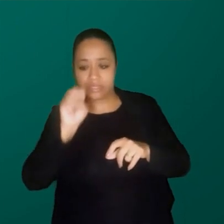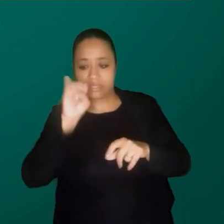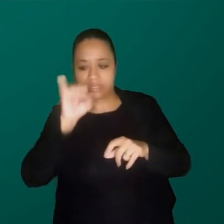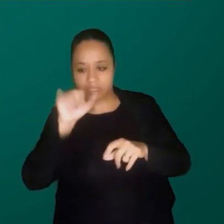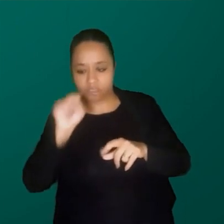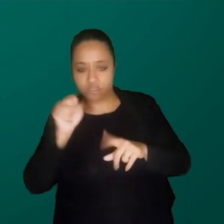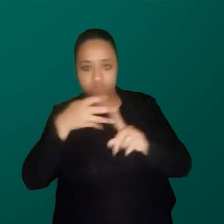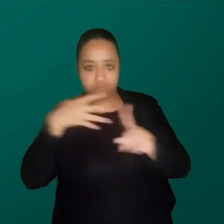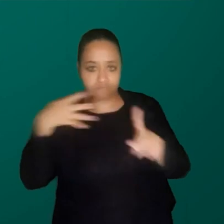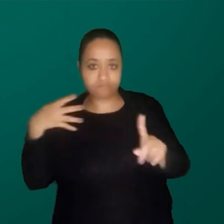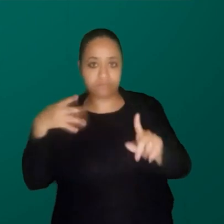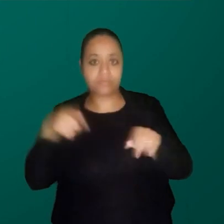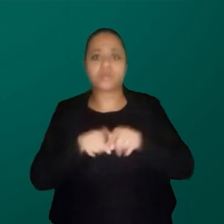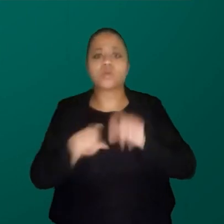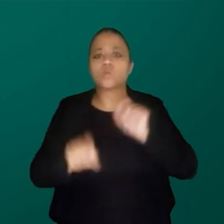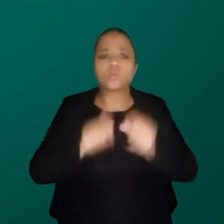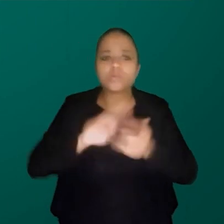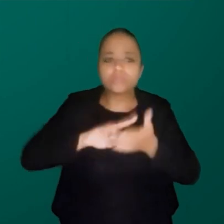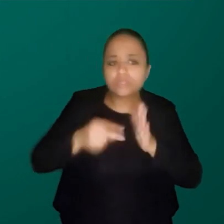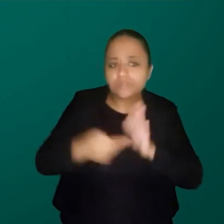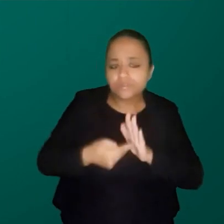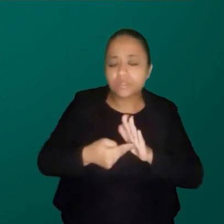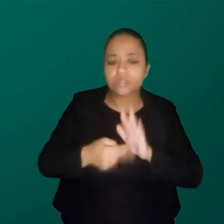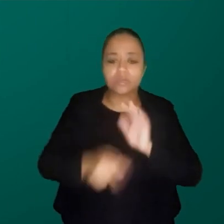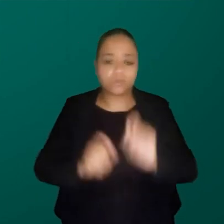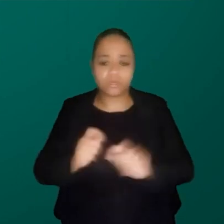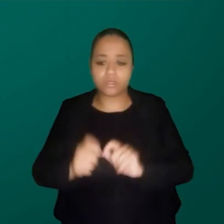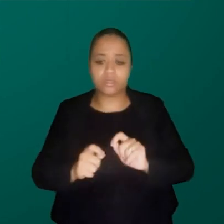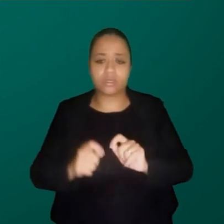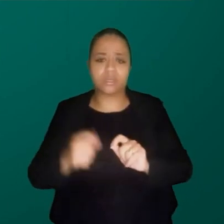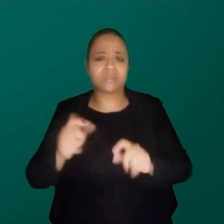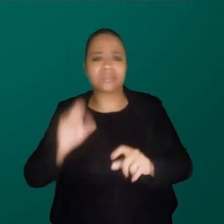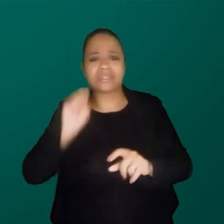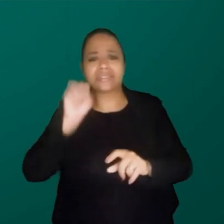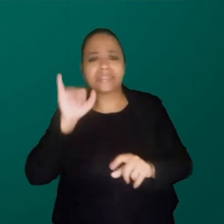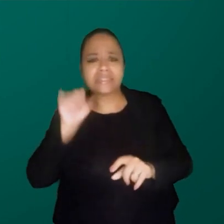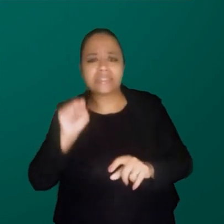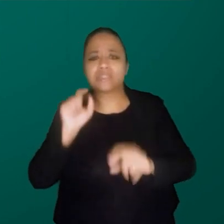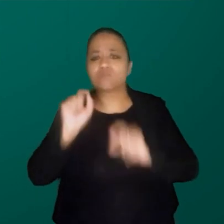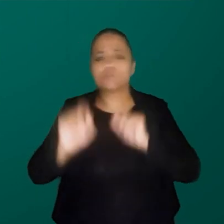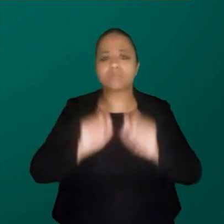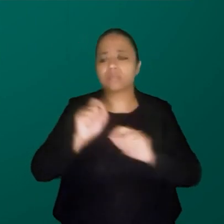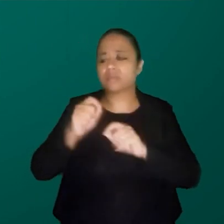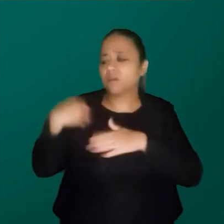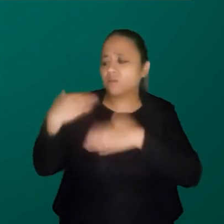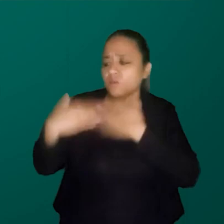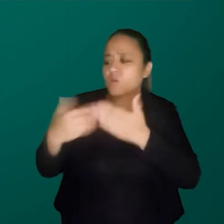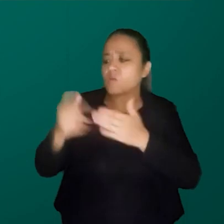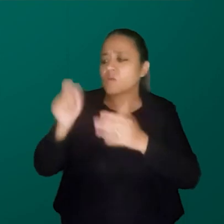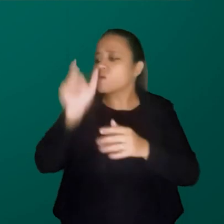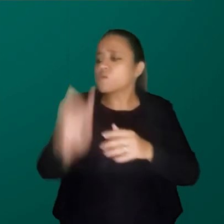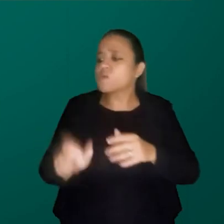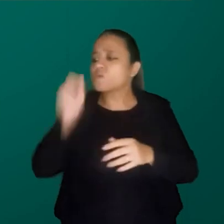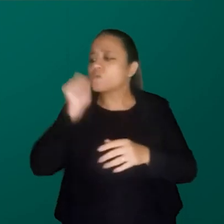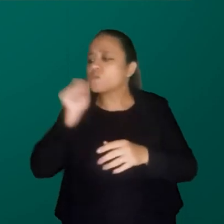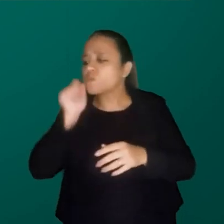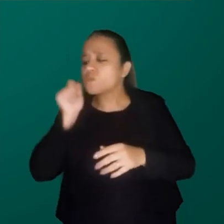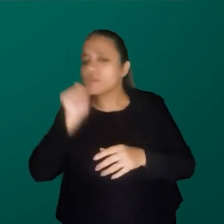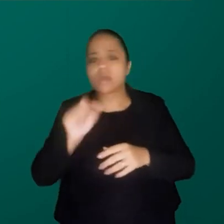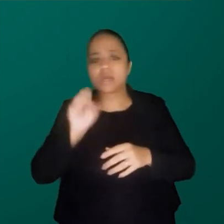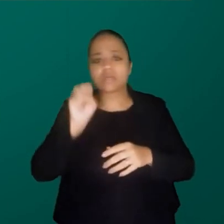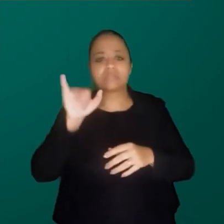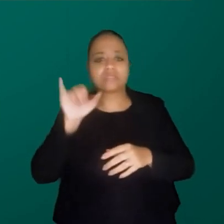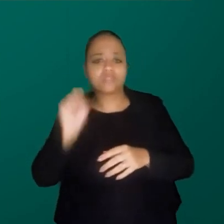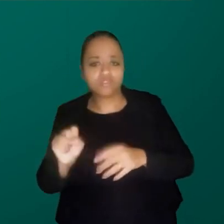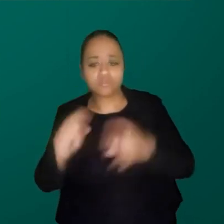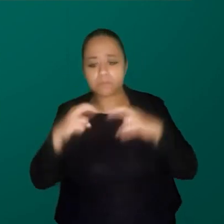fico pensando também o que significa, o que é para mim, o é essa construção do que é ser mulher e o que é ser uma mulher cis. E aí,